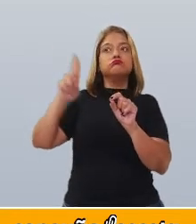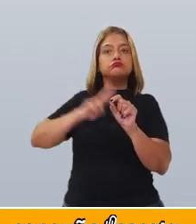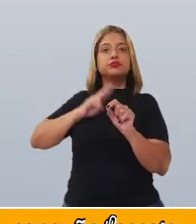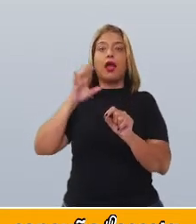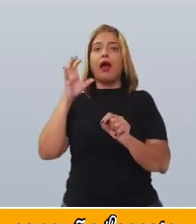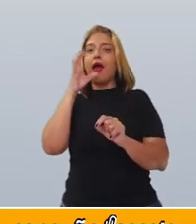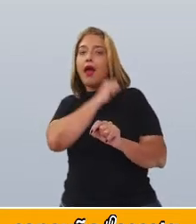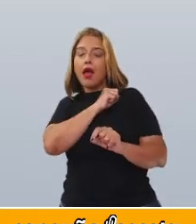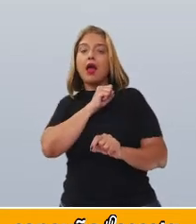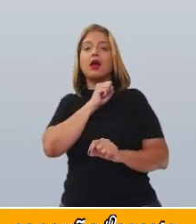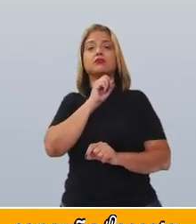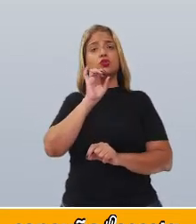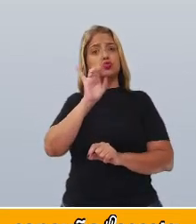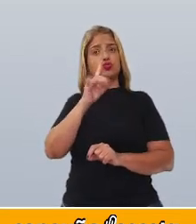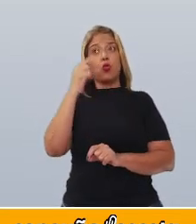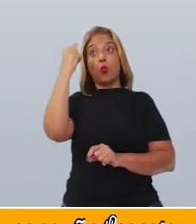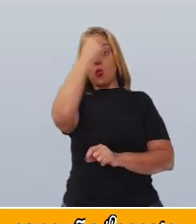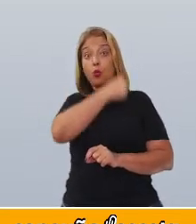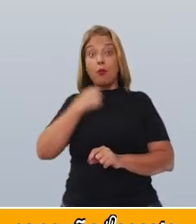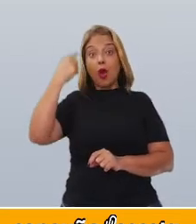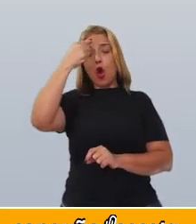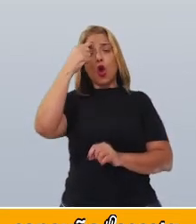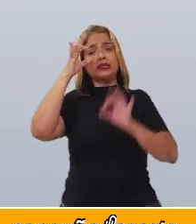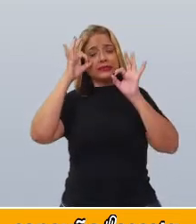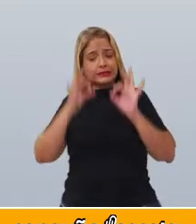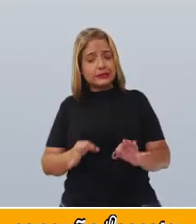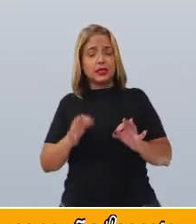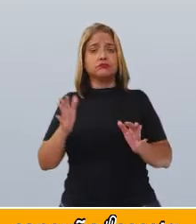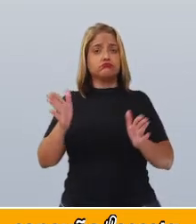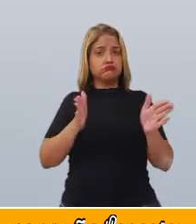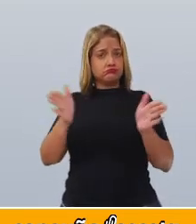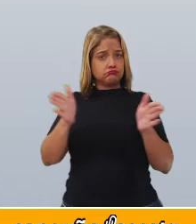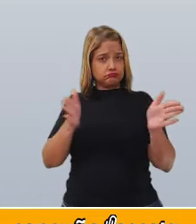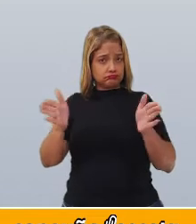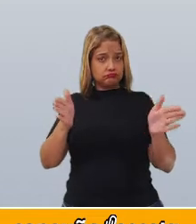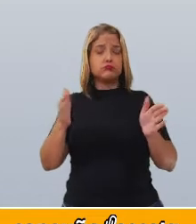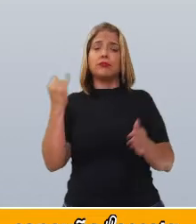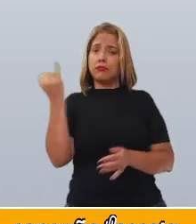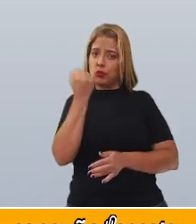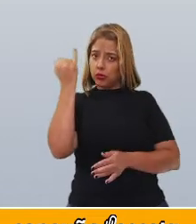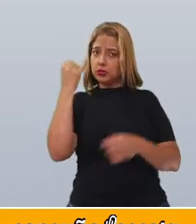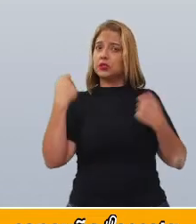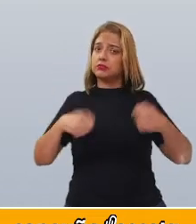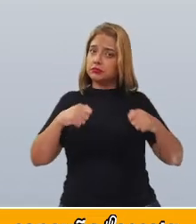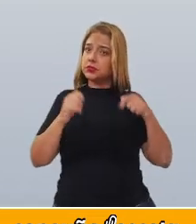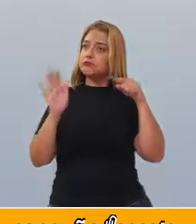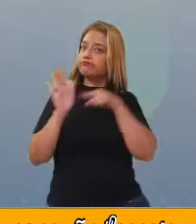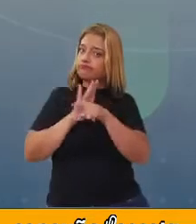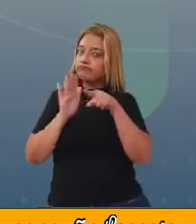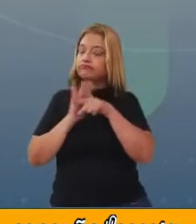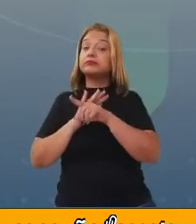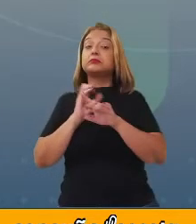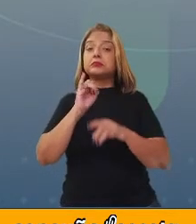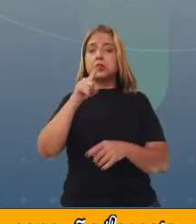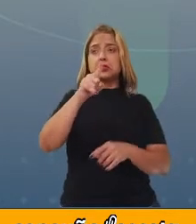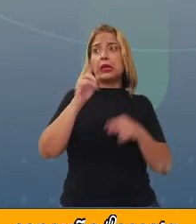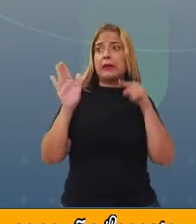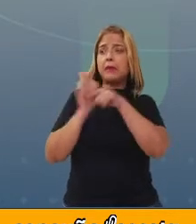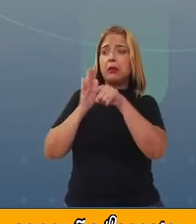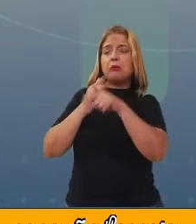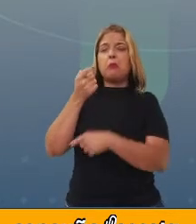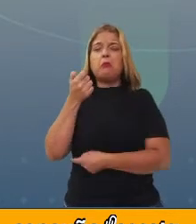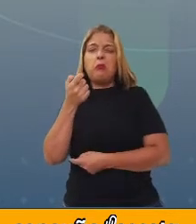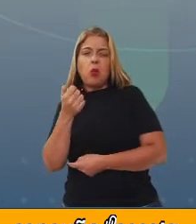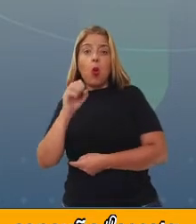duração de uma hora para interação com o seu entrevistado. Isso é muito importante, porque se você fizer poucas perguntas ou muitas